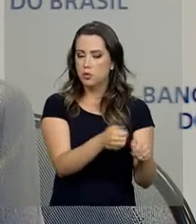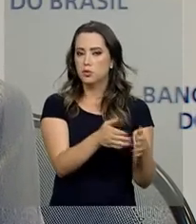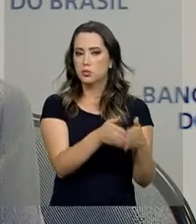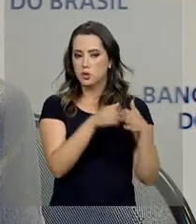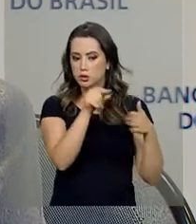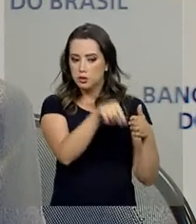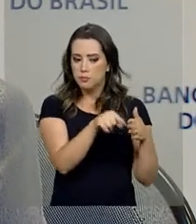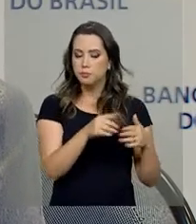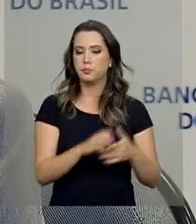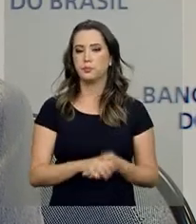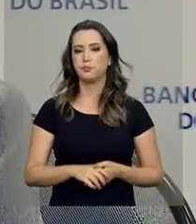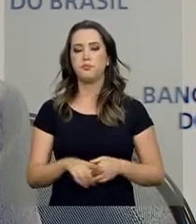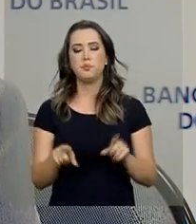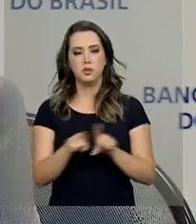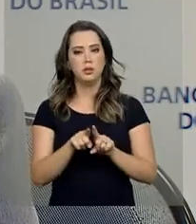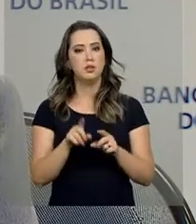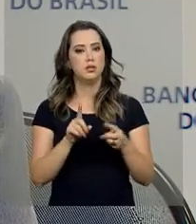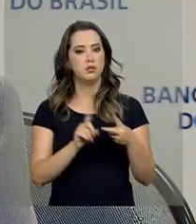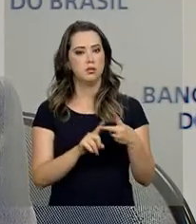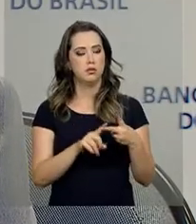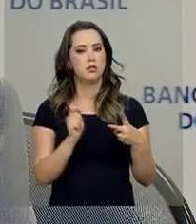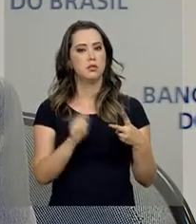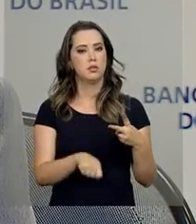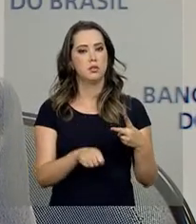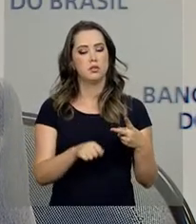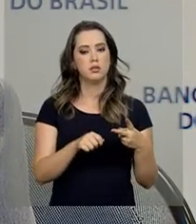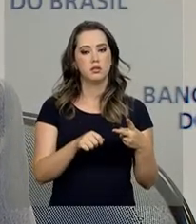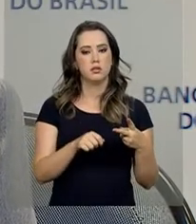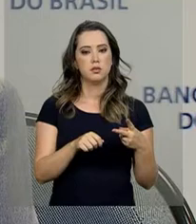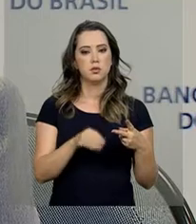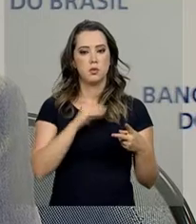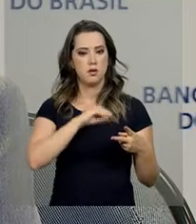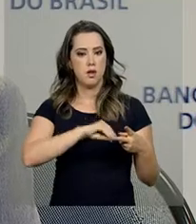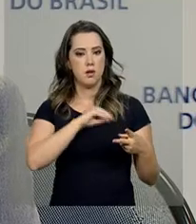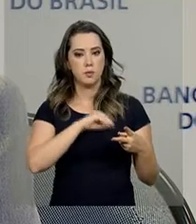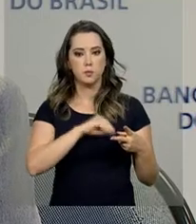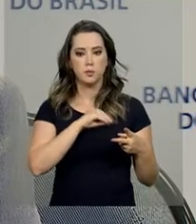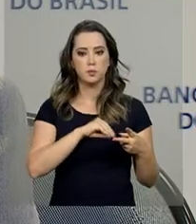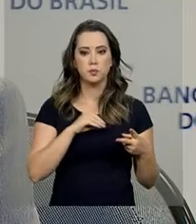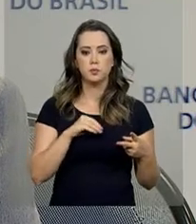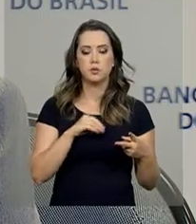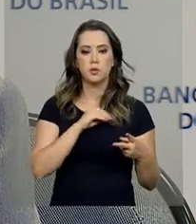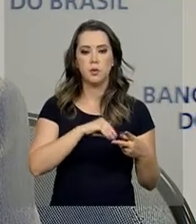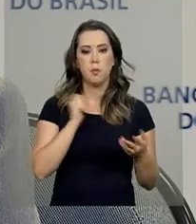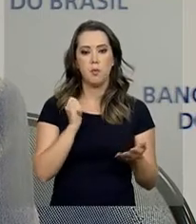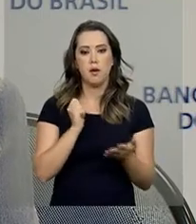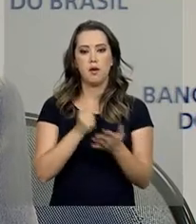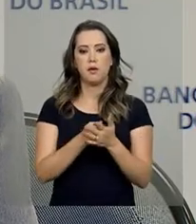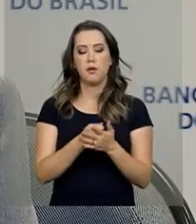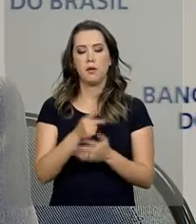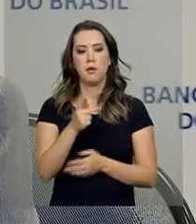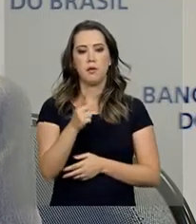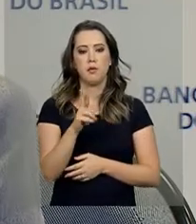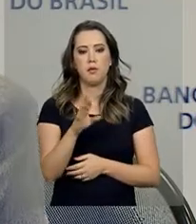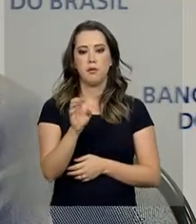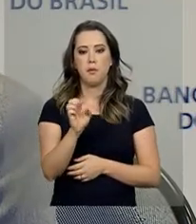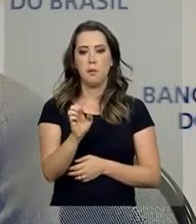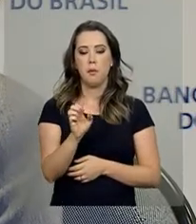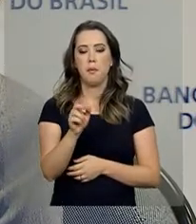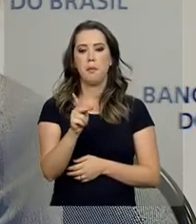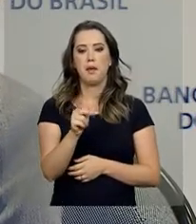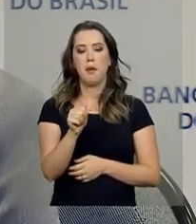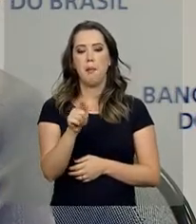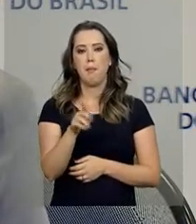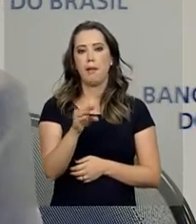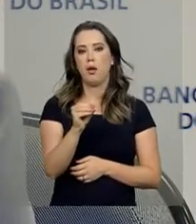inclusão da possibilidade também de portar o salário para uma conta de pagamento pré-pago numa instituição